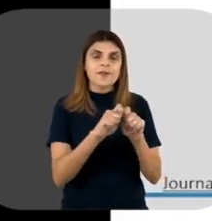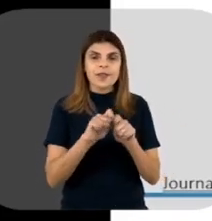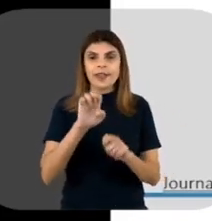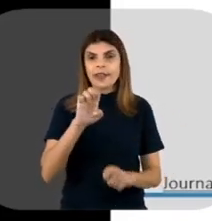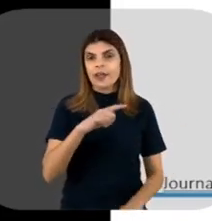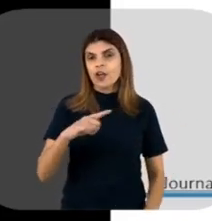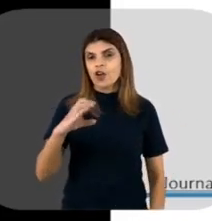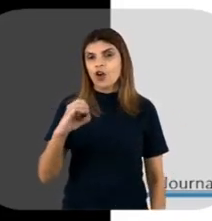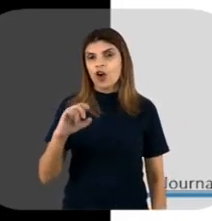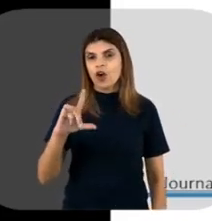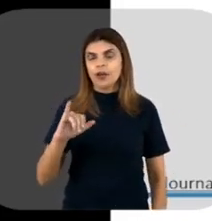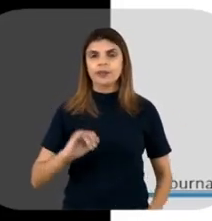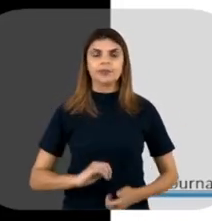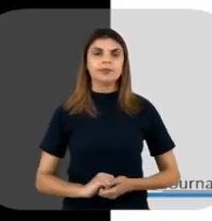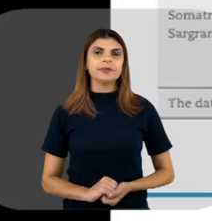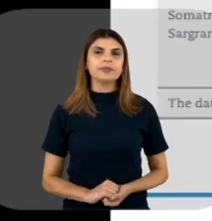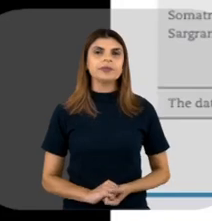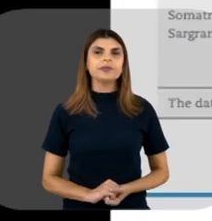enxerixacole.